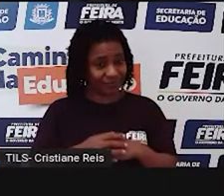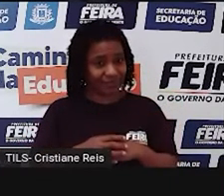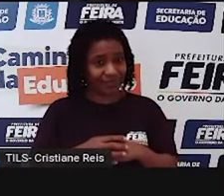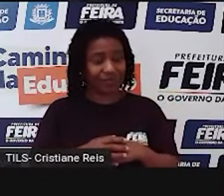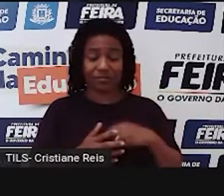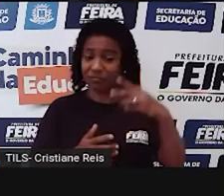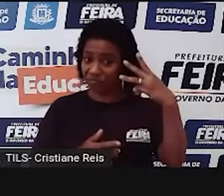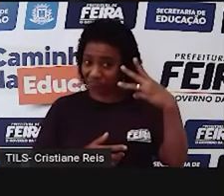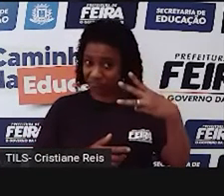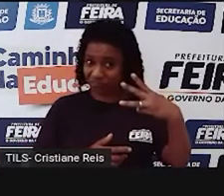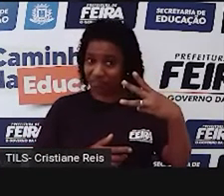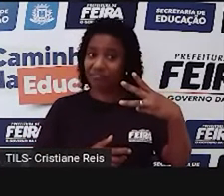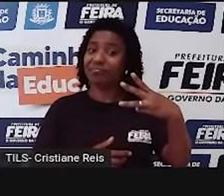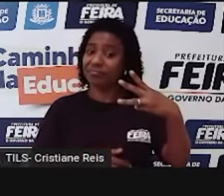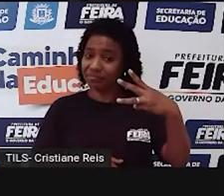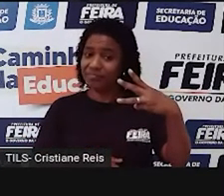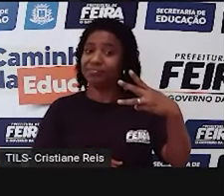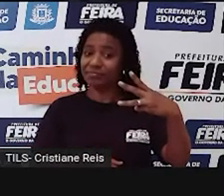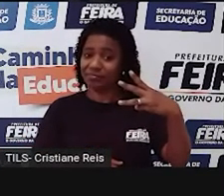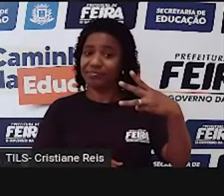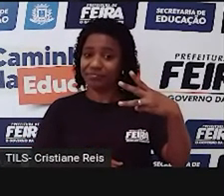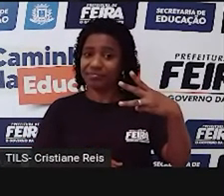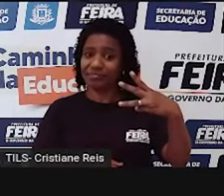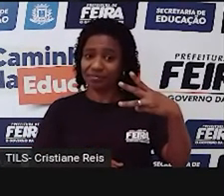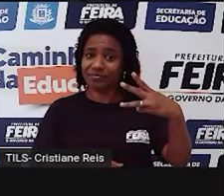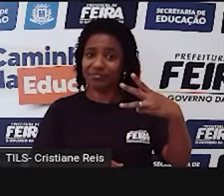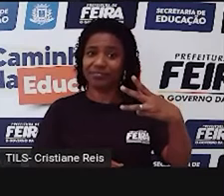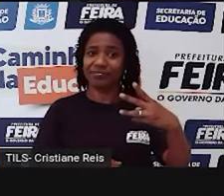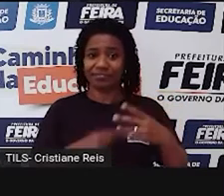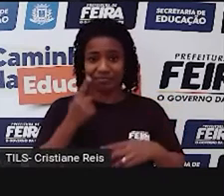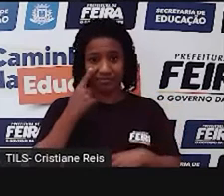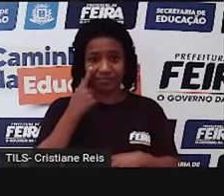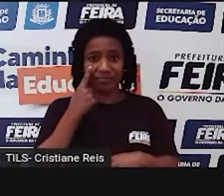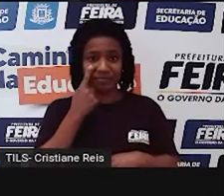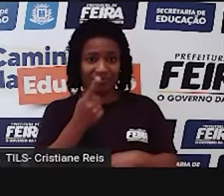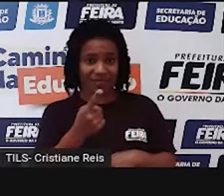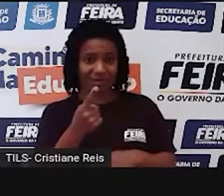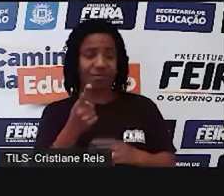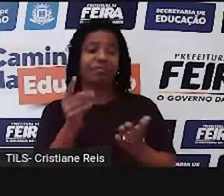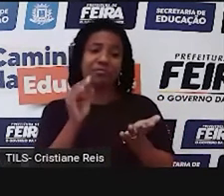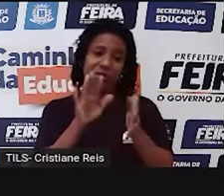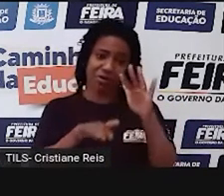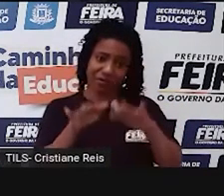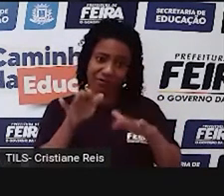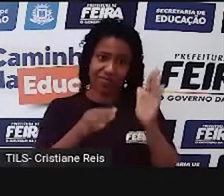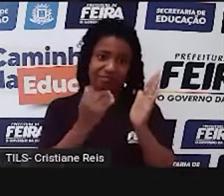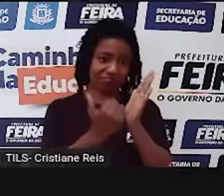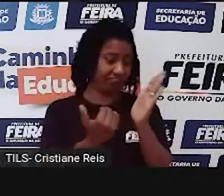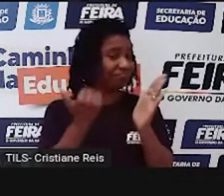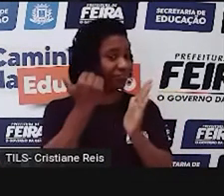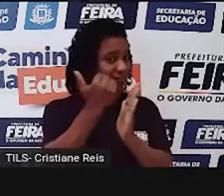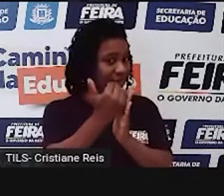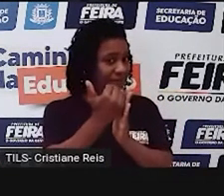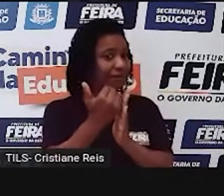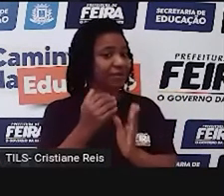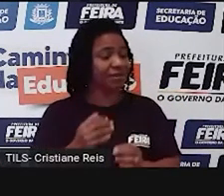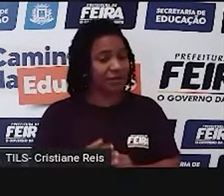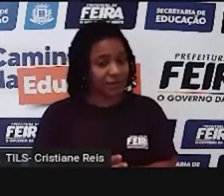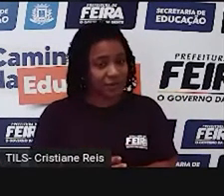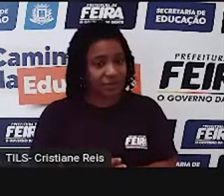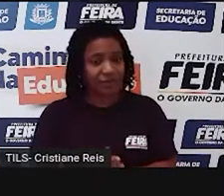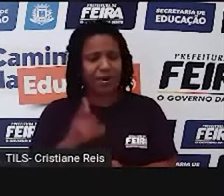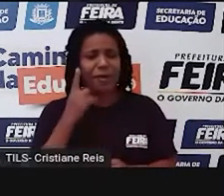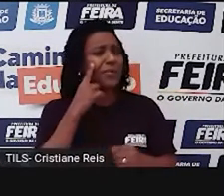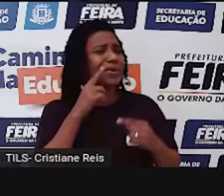Três vezes no texto, né? Que eu destaquei. Possa ser que eu não tenha destacado todas elas. Mas a gente precisa compreender